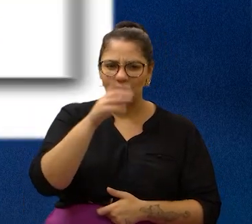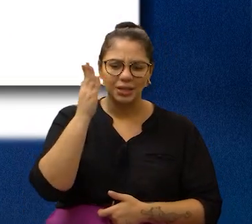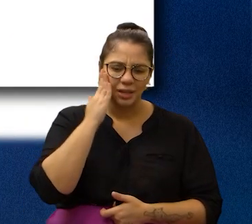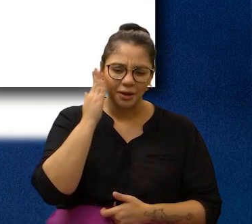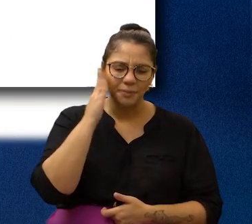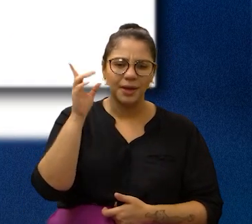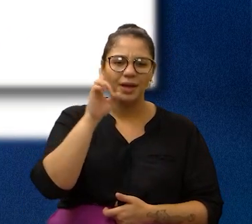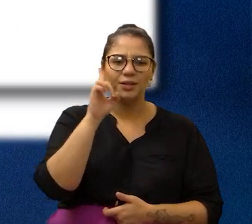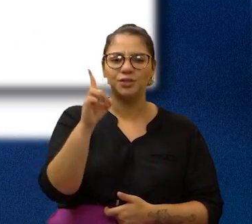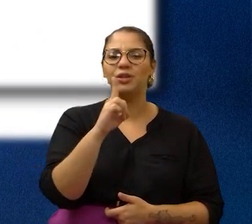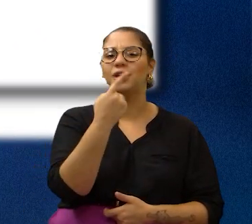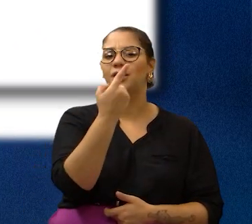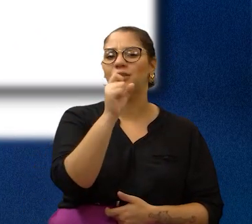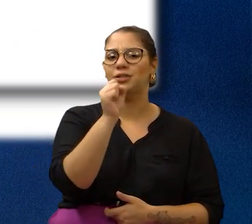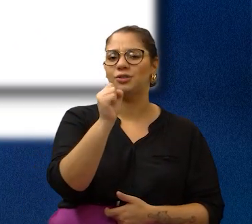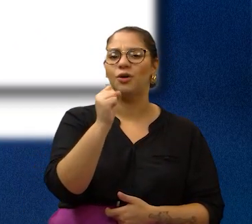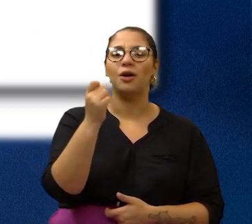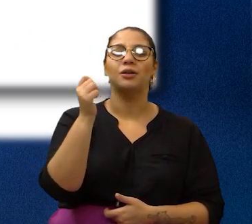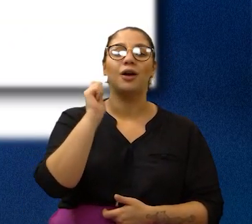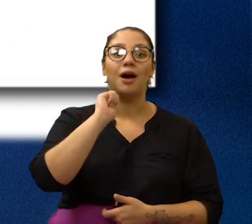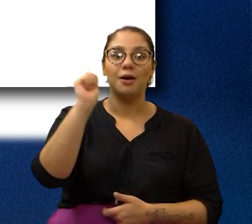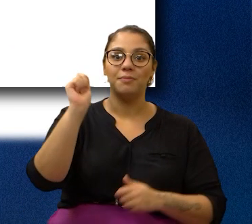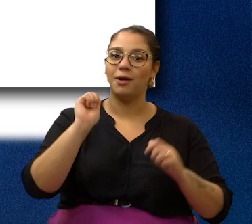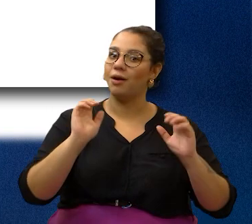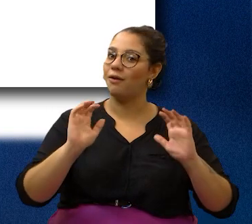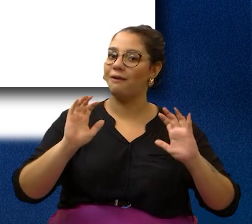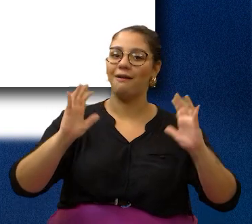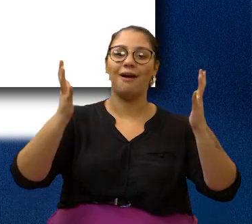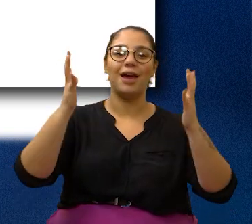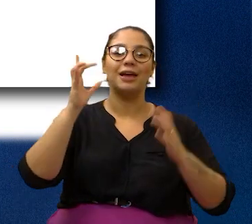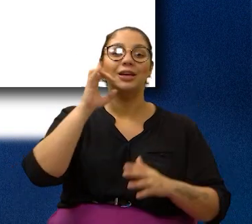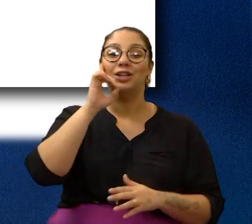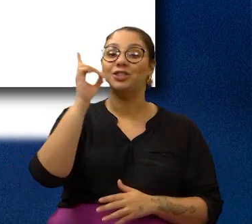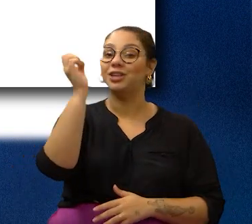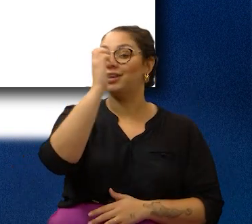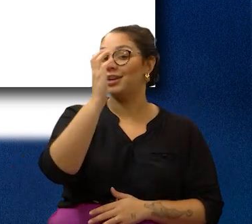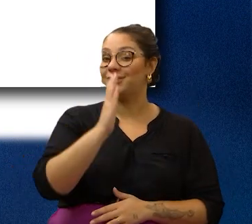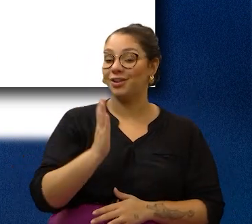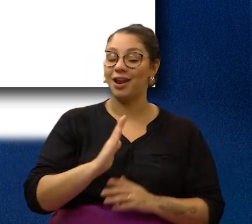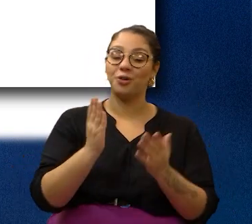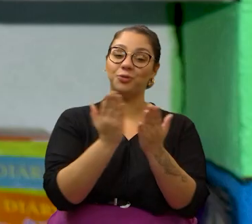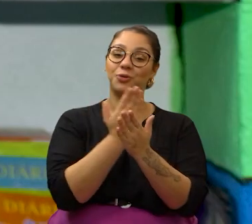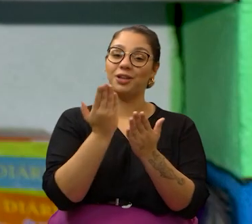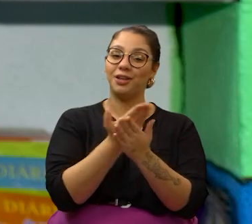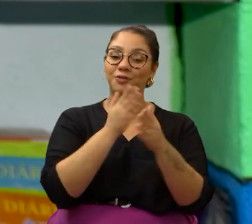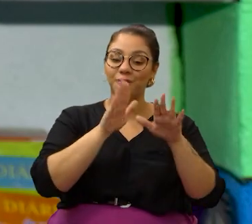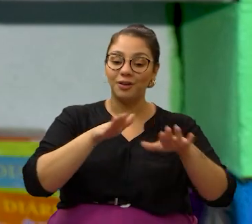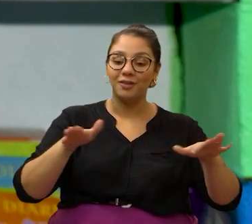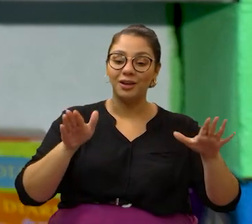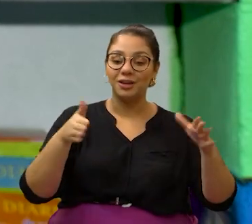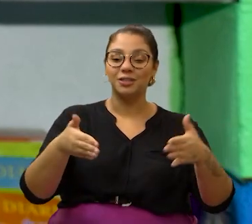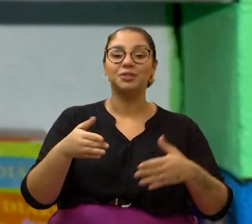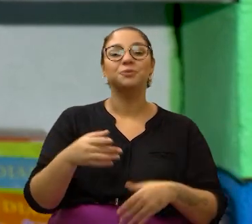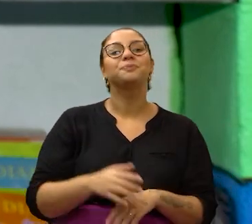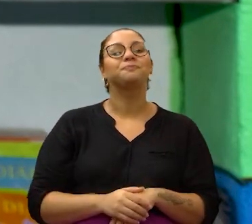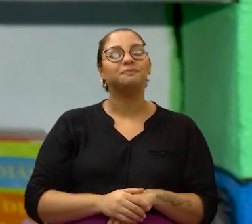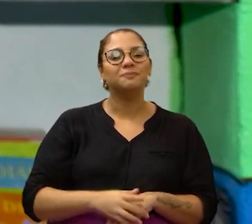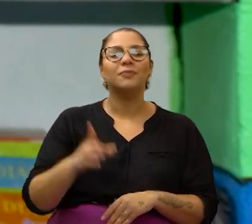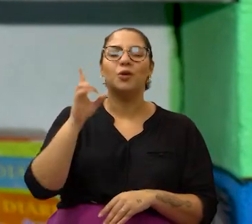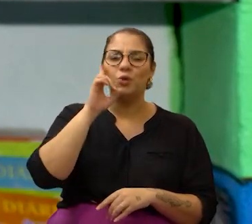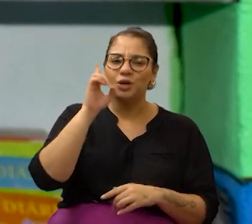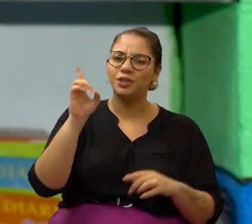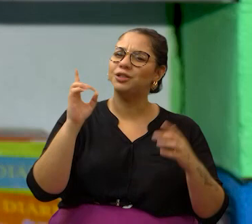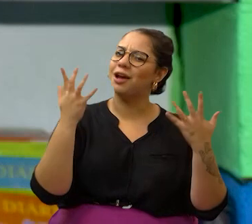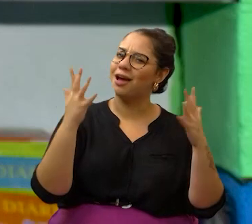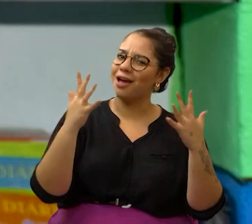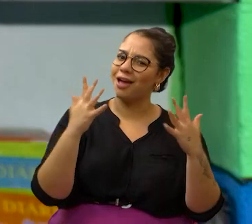que no dia 18 de abril é comemorado o Dia Nacional do Livro Infantil? A data é comemorada no dia do